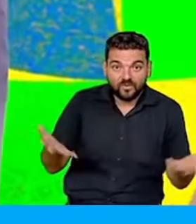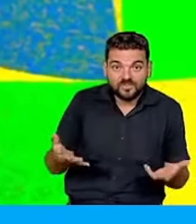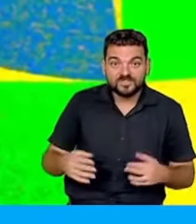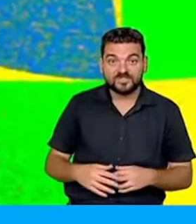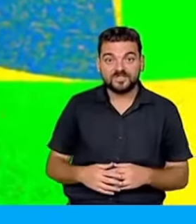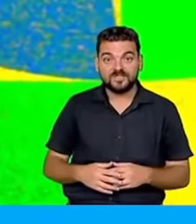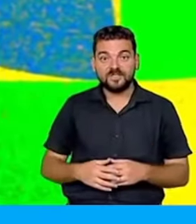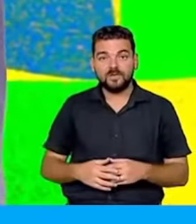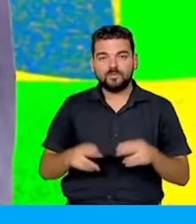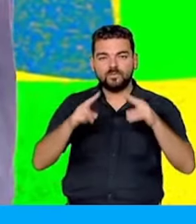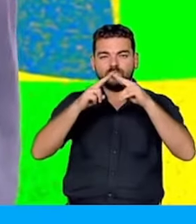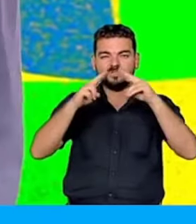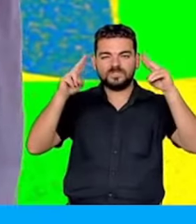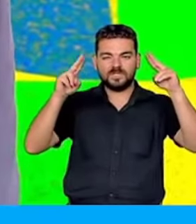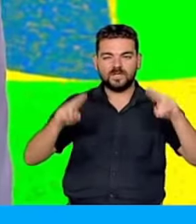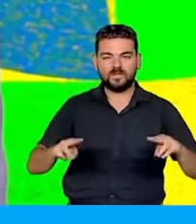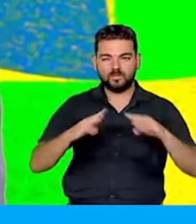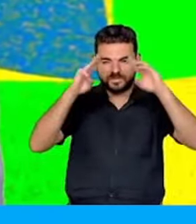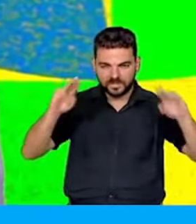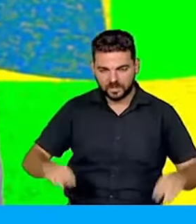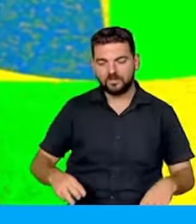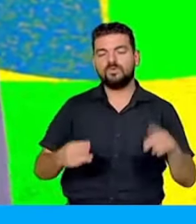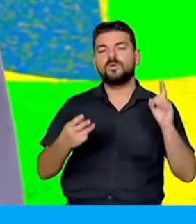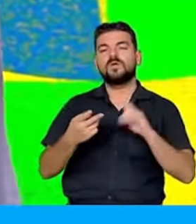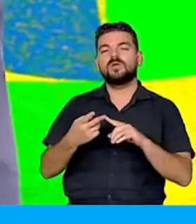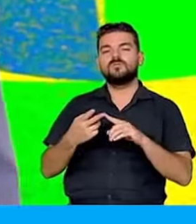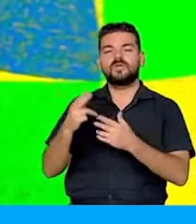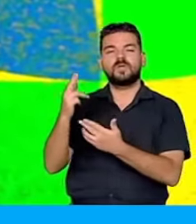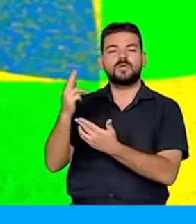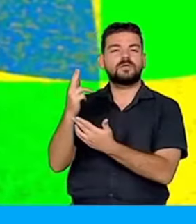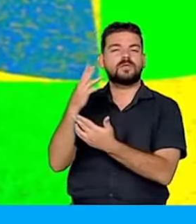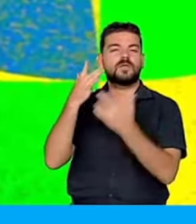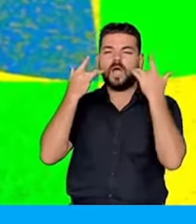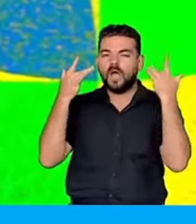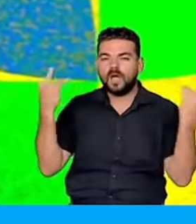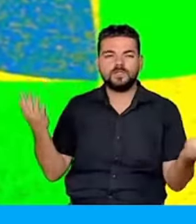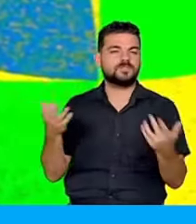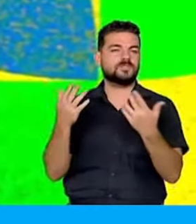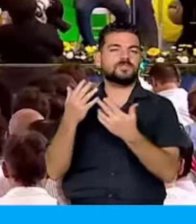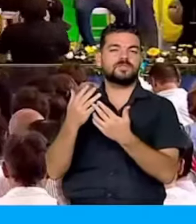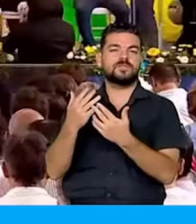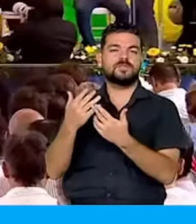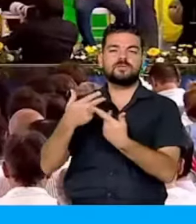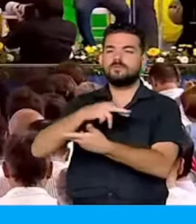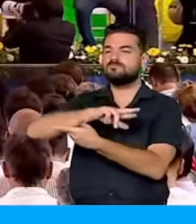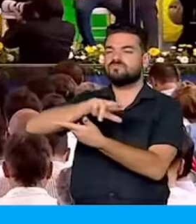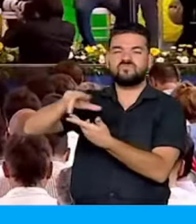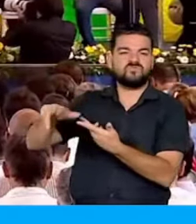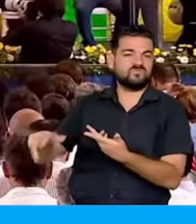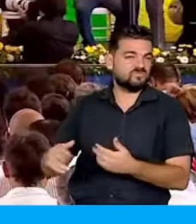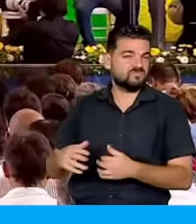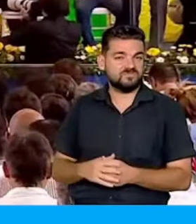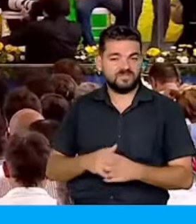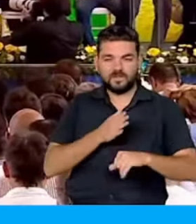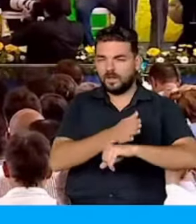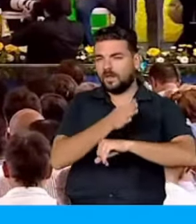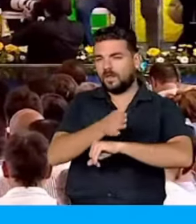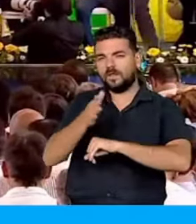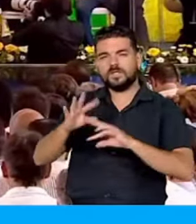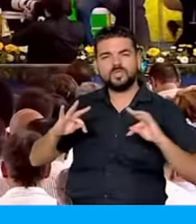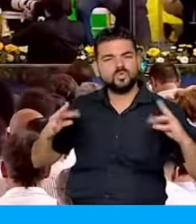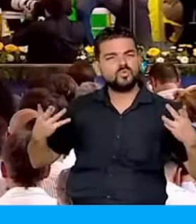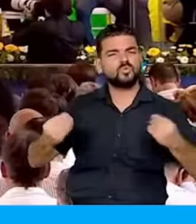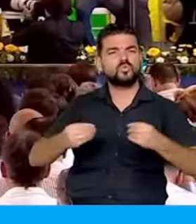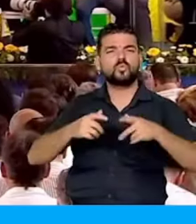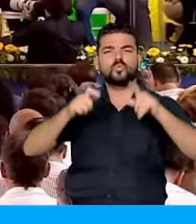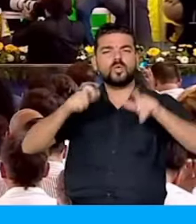quem vê o Museu da Manhã, quem vê o Museu de Arte do Rio, quem vê o Cais do Valongo, quem vê todas